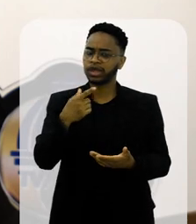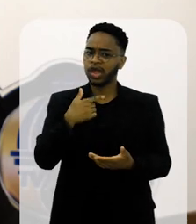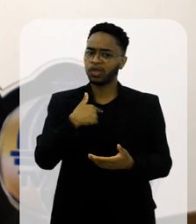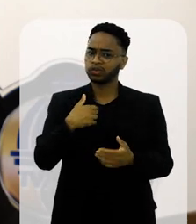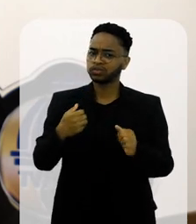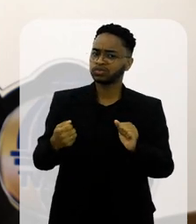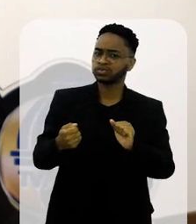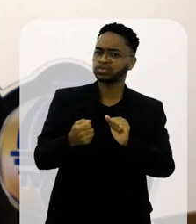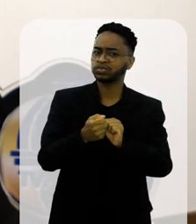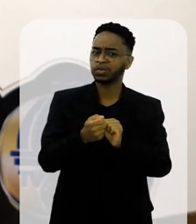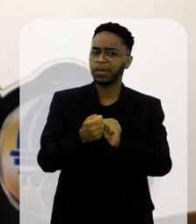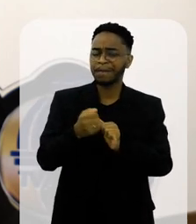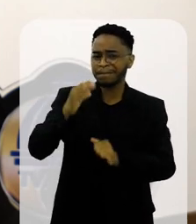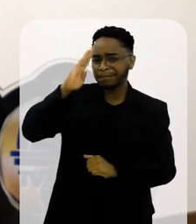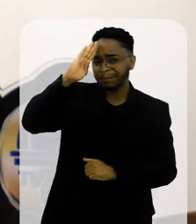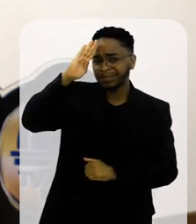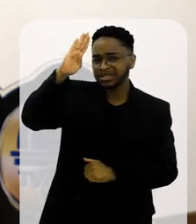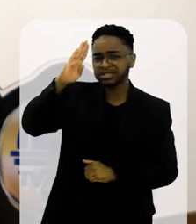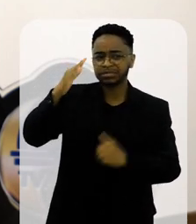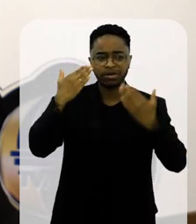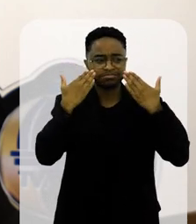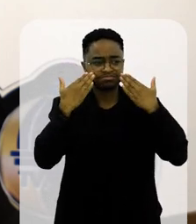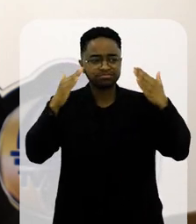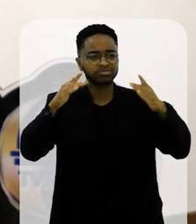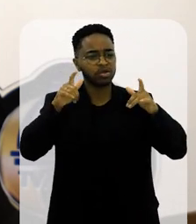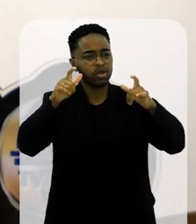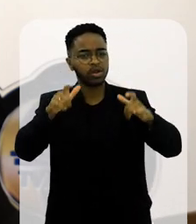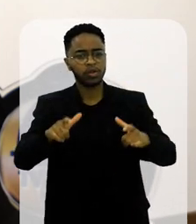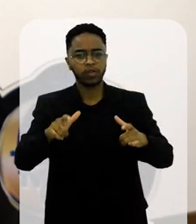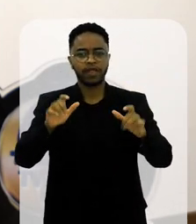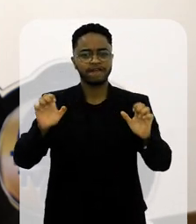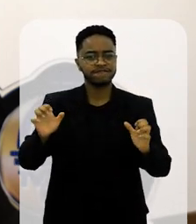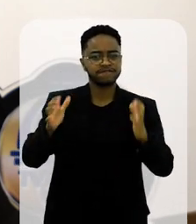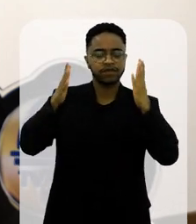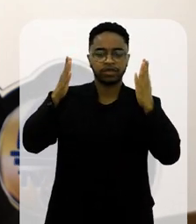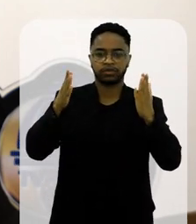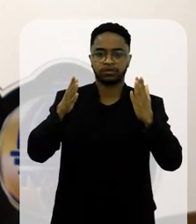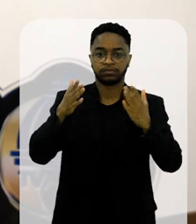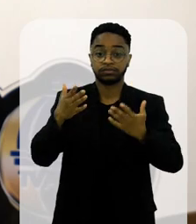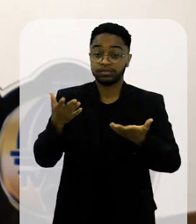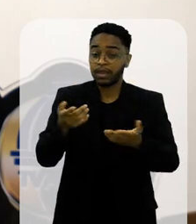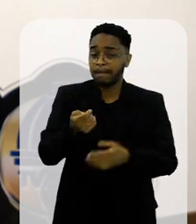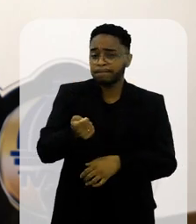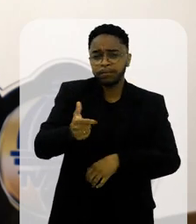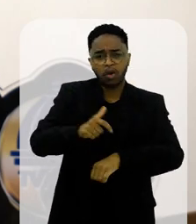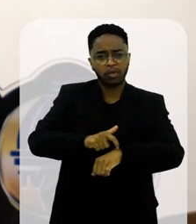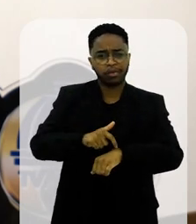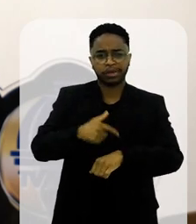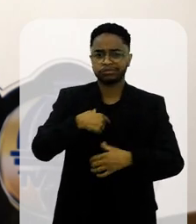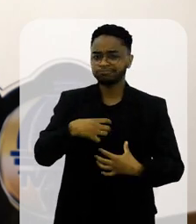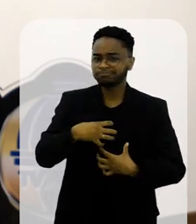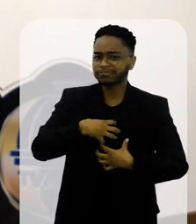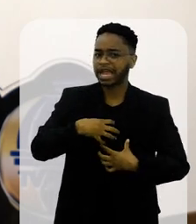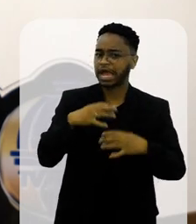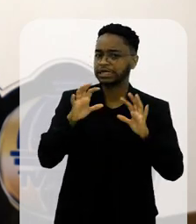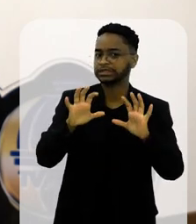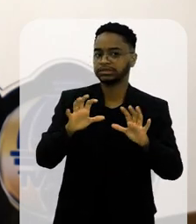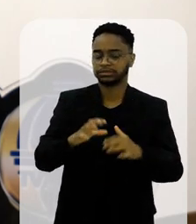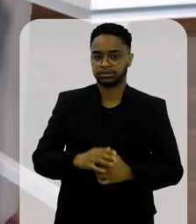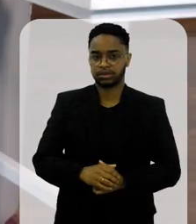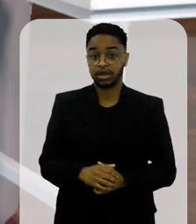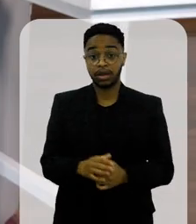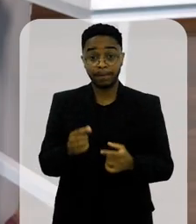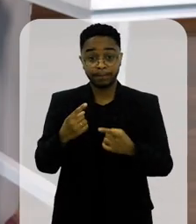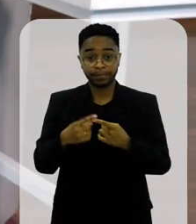eu faço parte do maior espetáculo. É isso, é isso. Poucas vezes eu tive esse sentimento, né? E